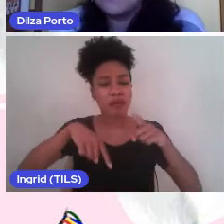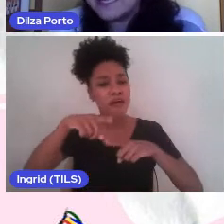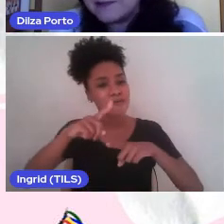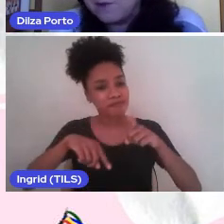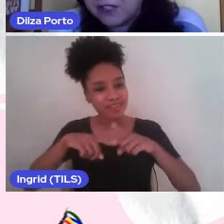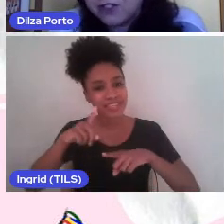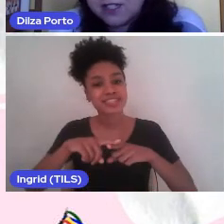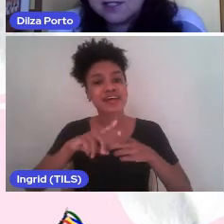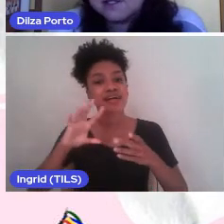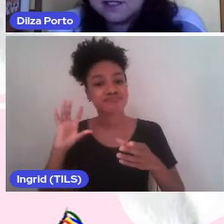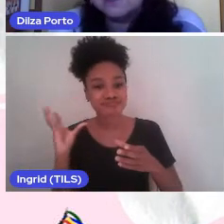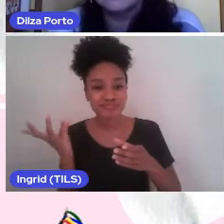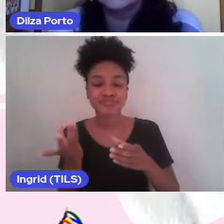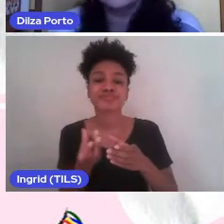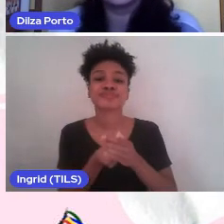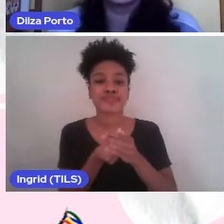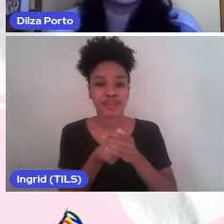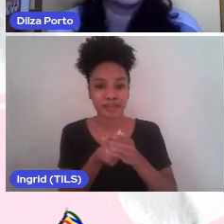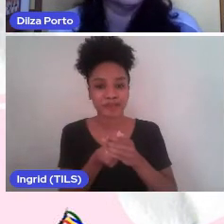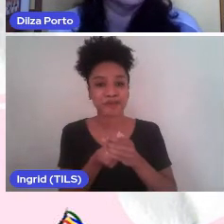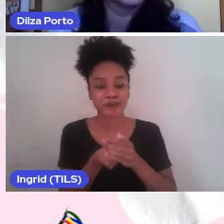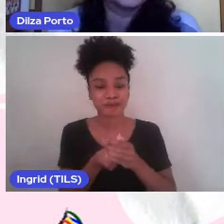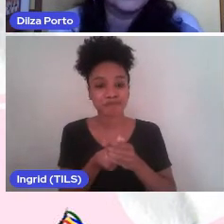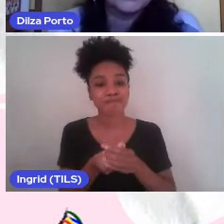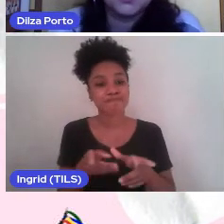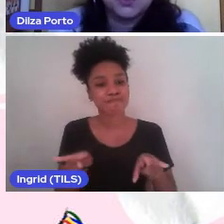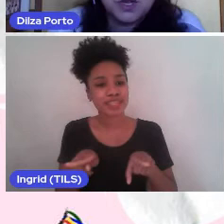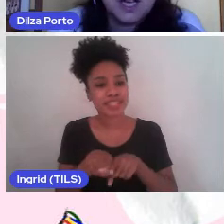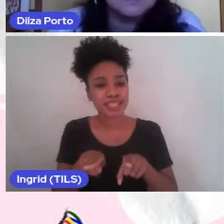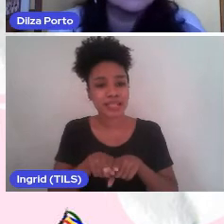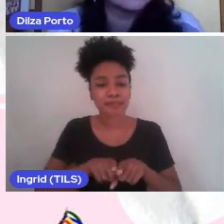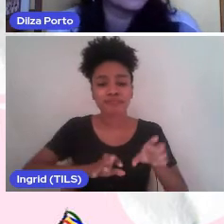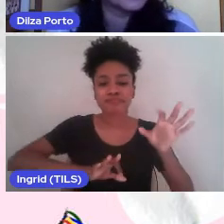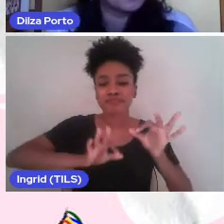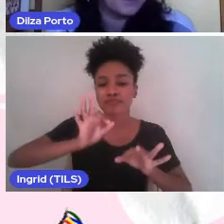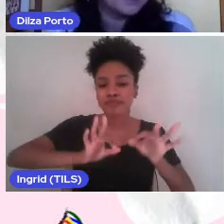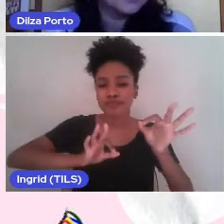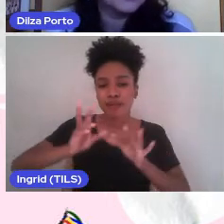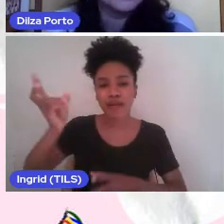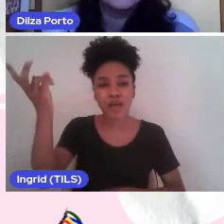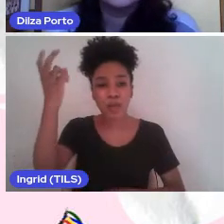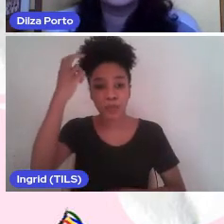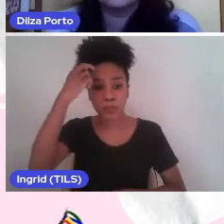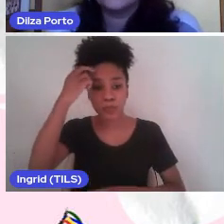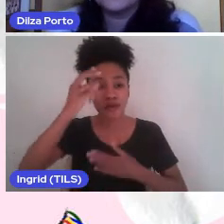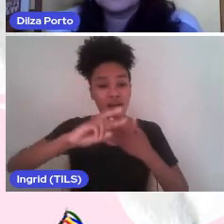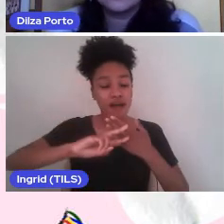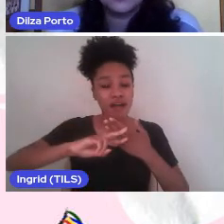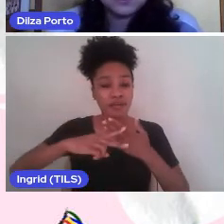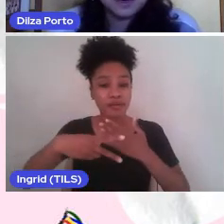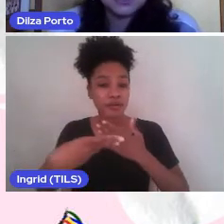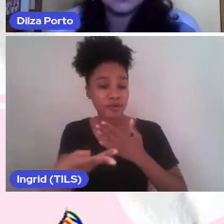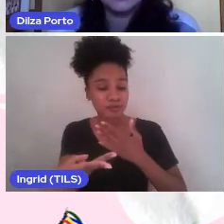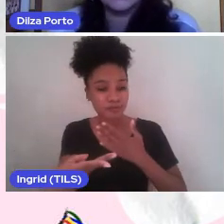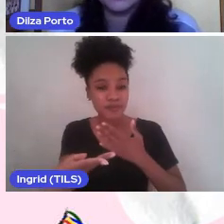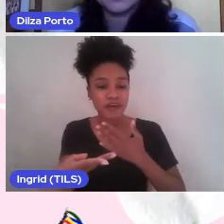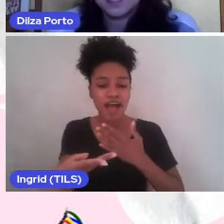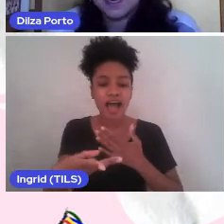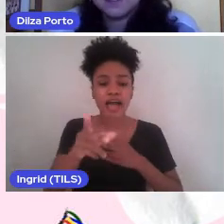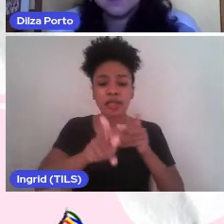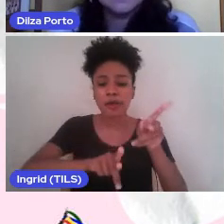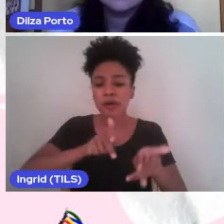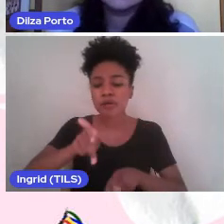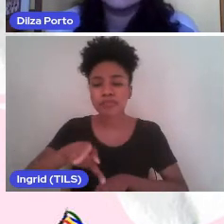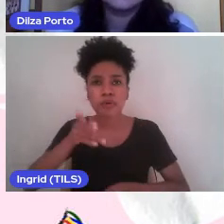também fazem parte dessa trilha, assim como produções culturais e seus impactos na formação dos imaginários